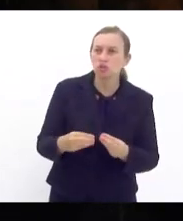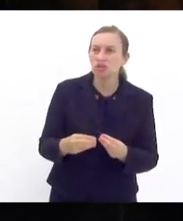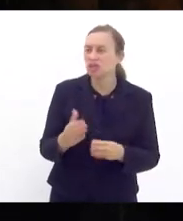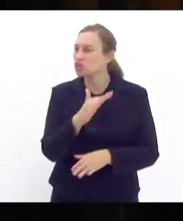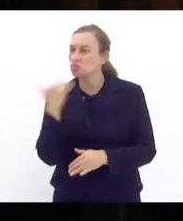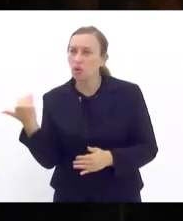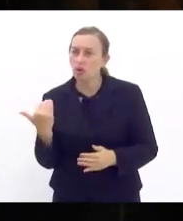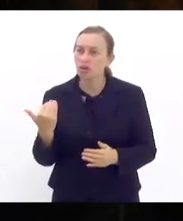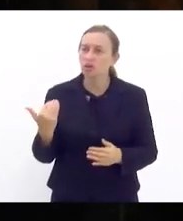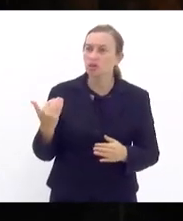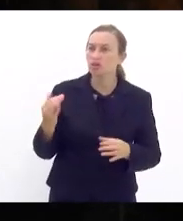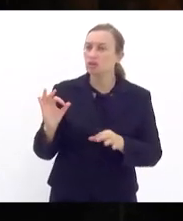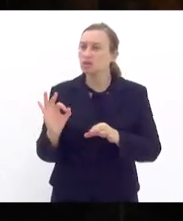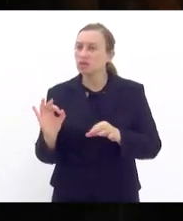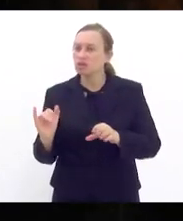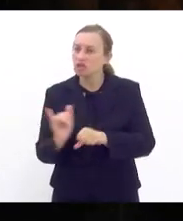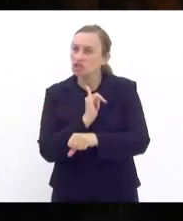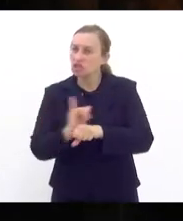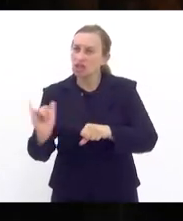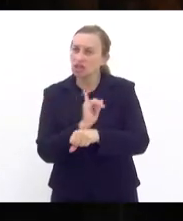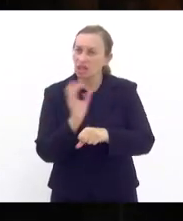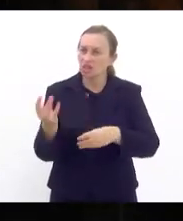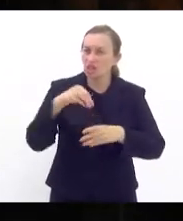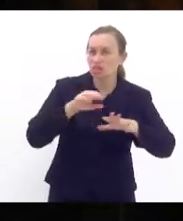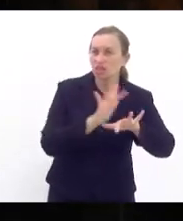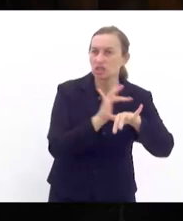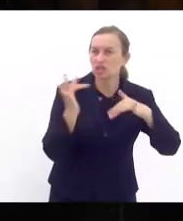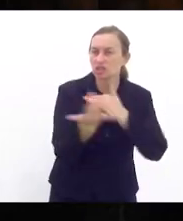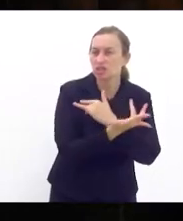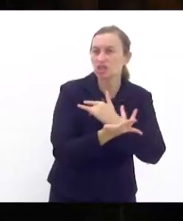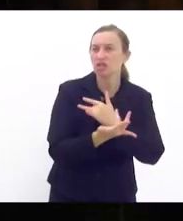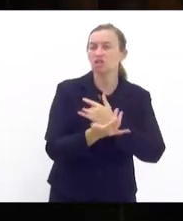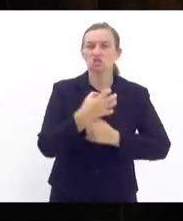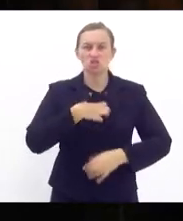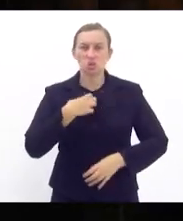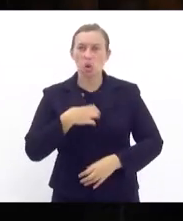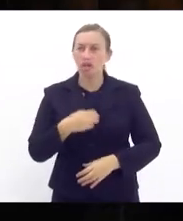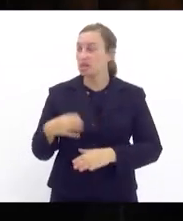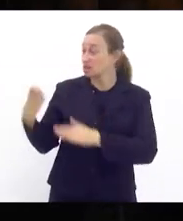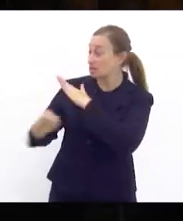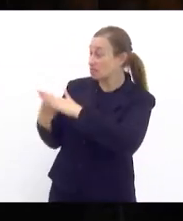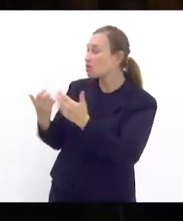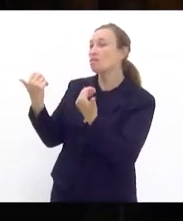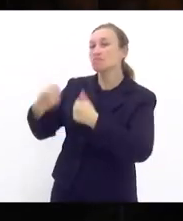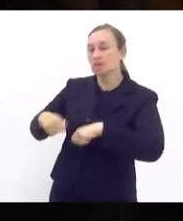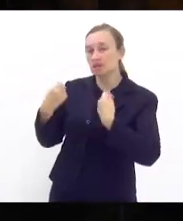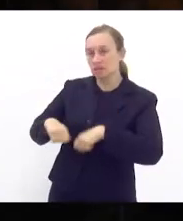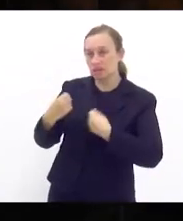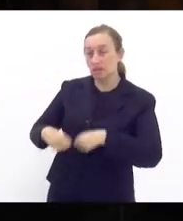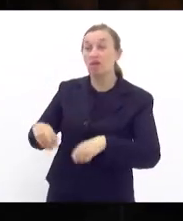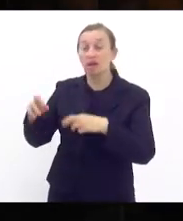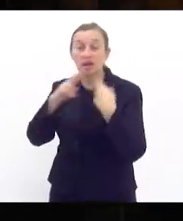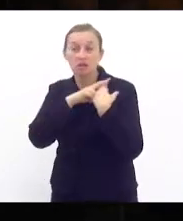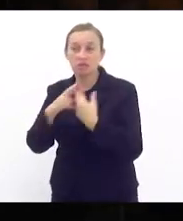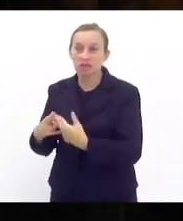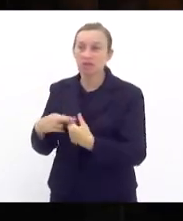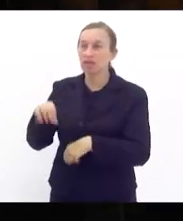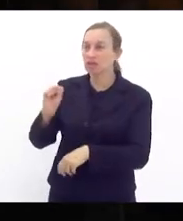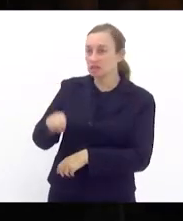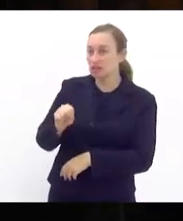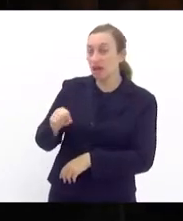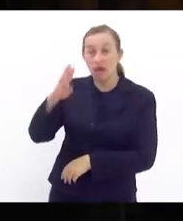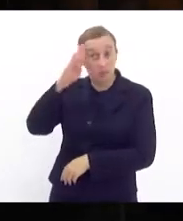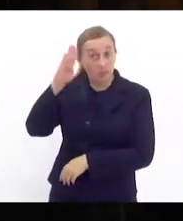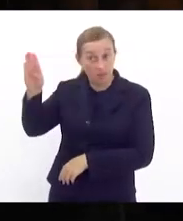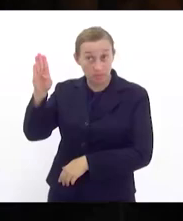foram planejados nessas redes de ódio então essas empresas elas precisam ser responsabilizadas isso